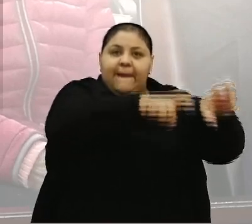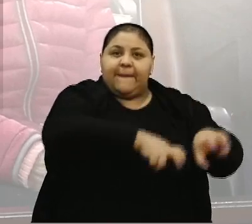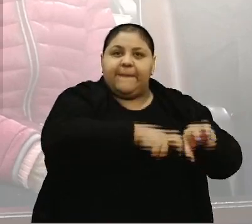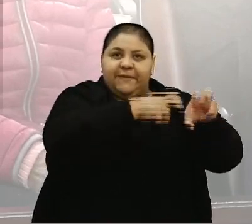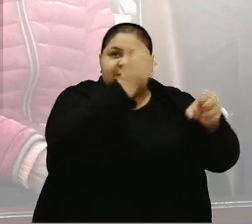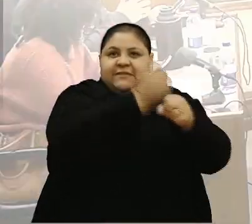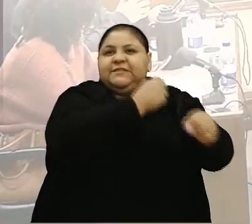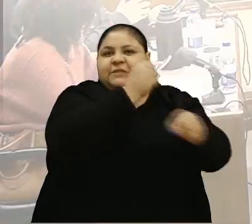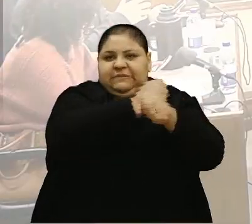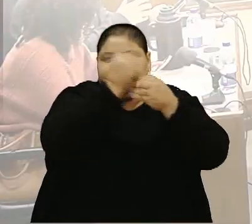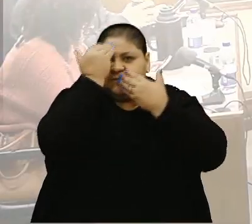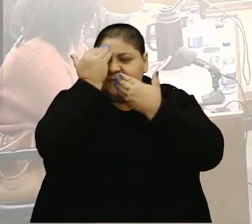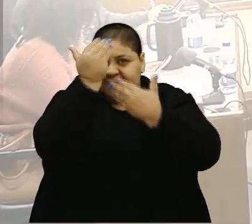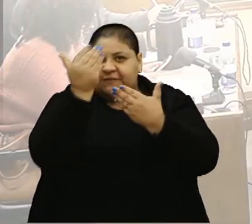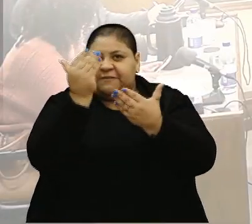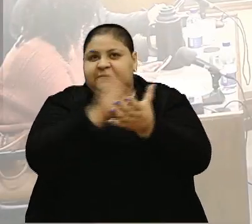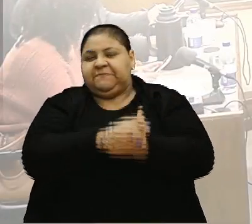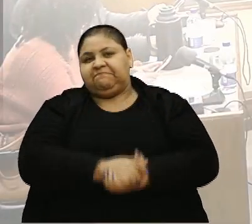obras. Obrigado.